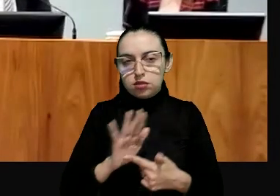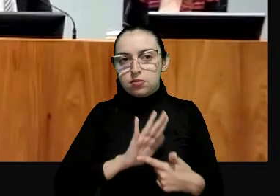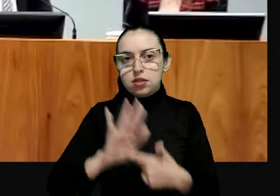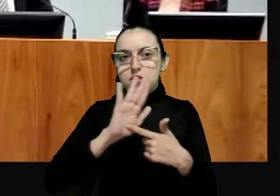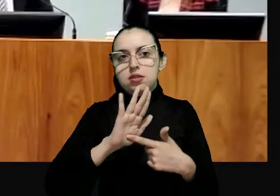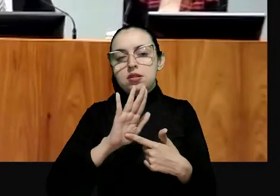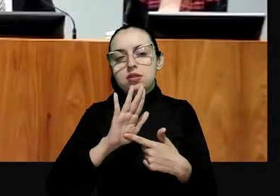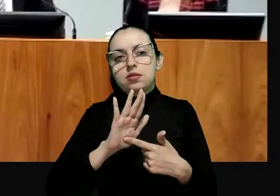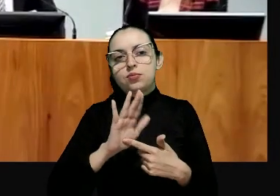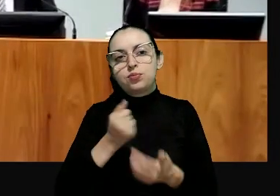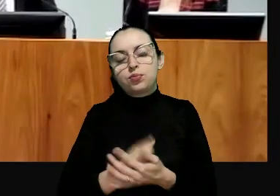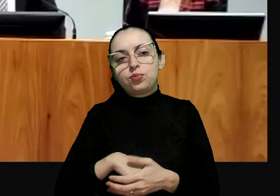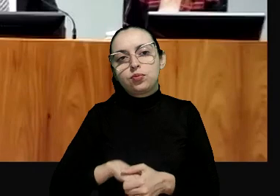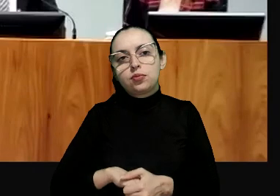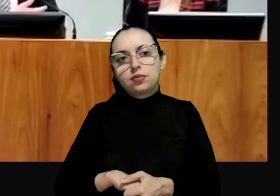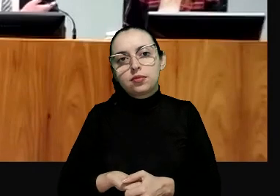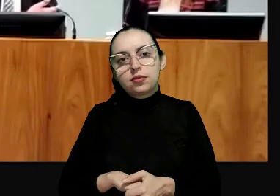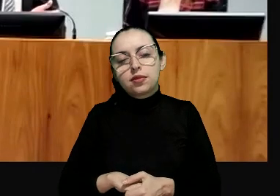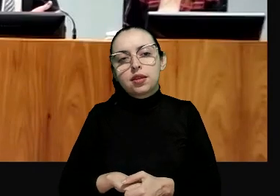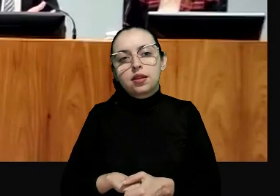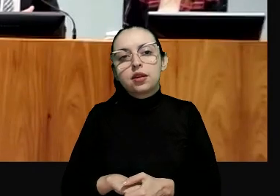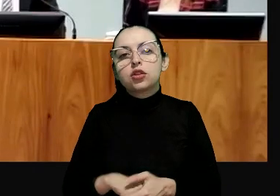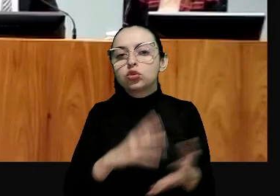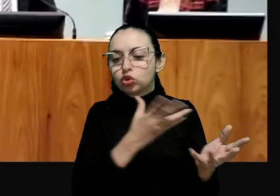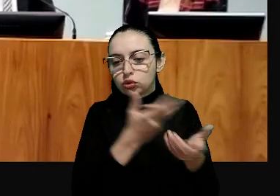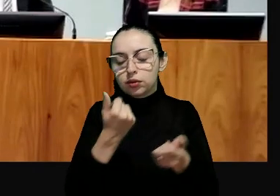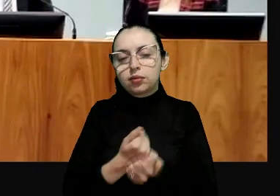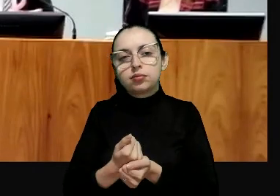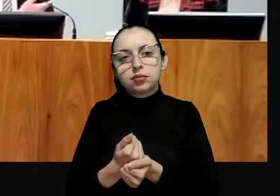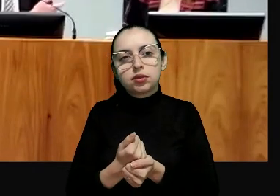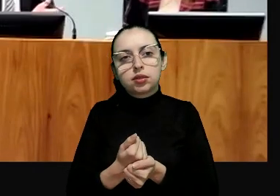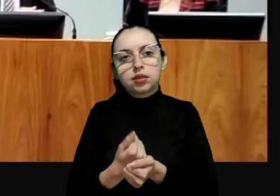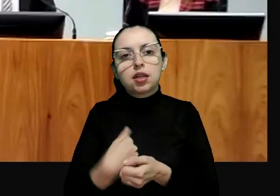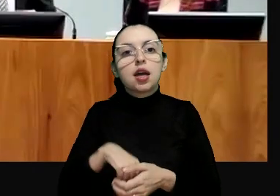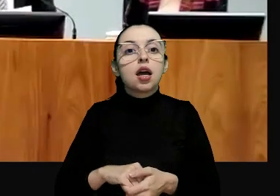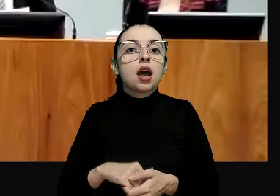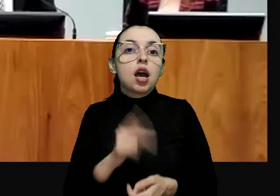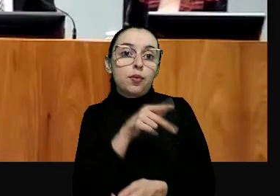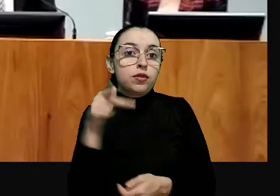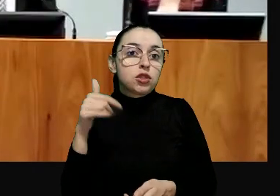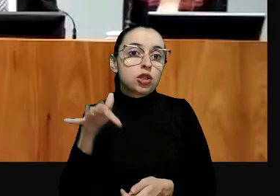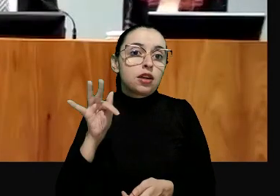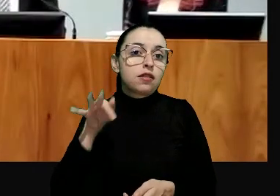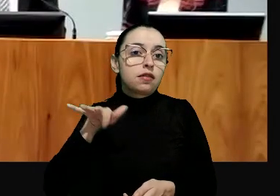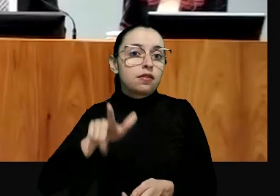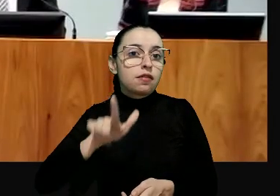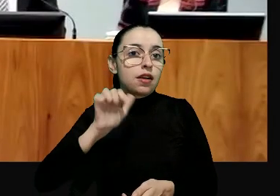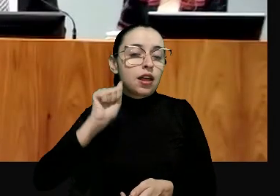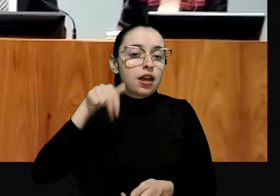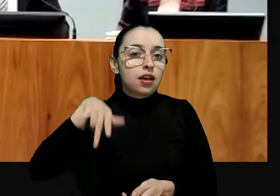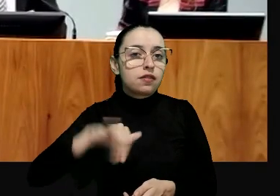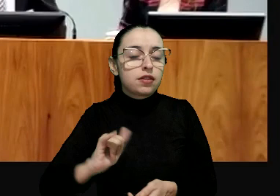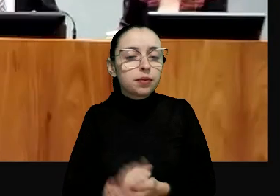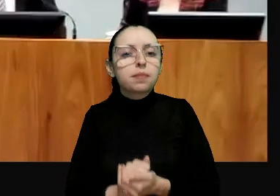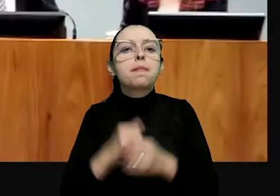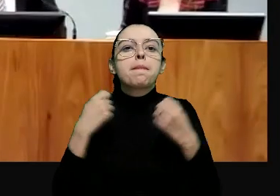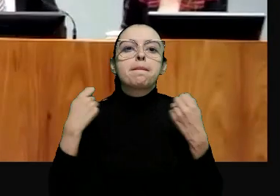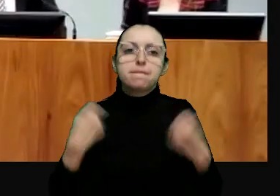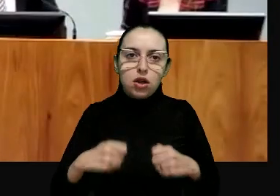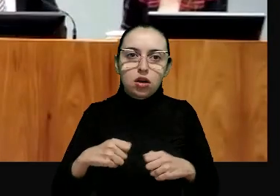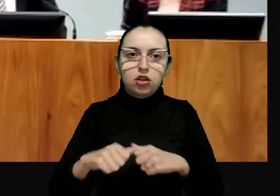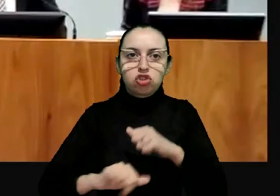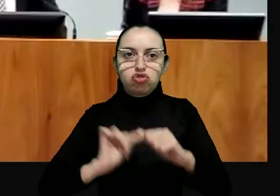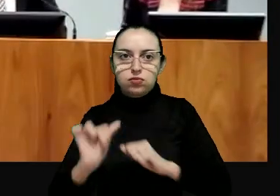fazer a sua apresentação com ela por intermédio dela, da gentileza da professora Flávia que o professor pode encaixar